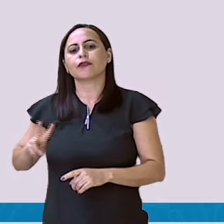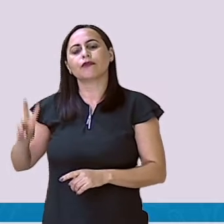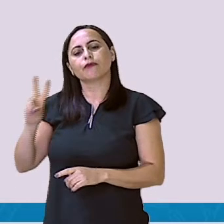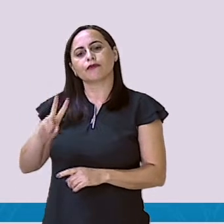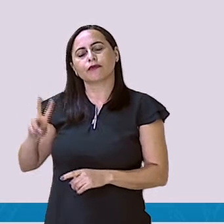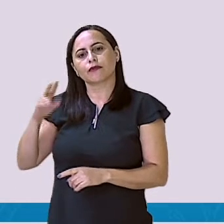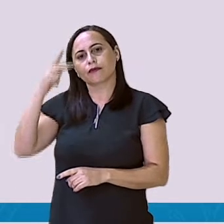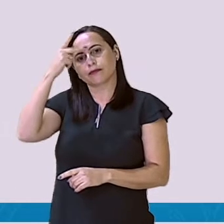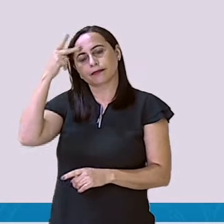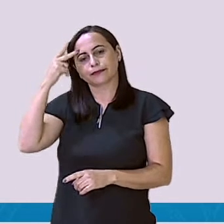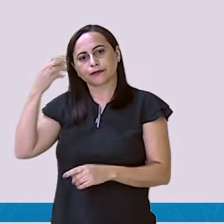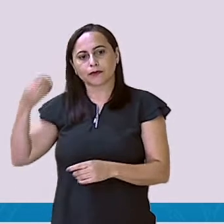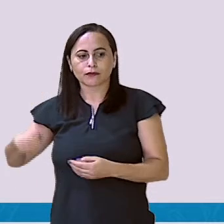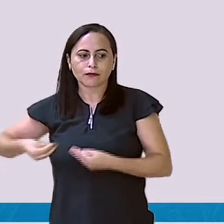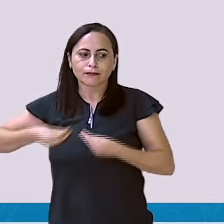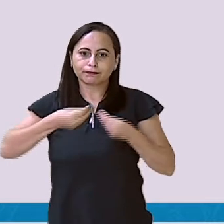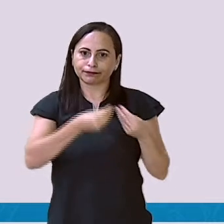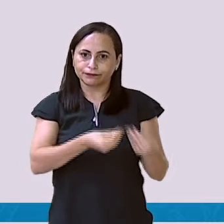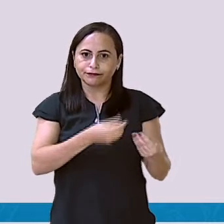que isso aconteceu?